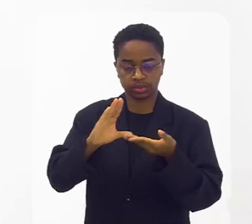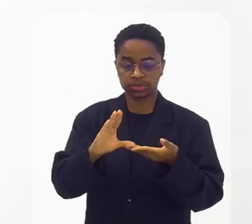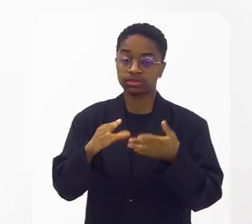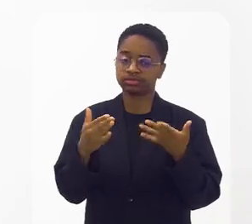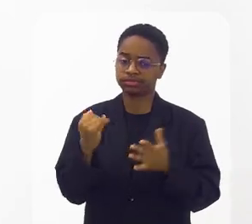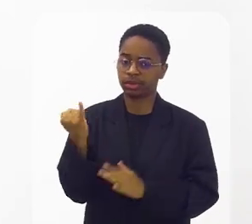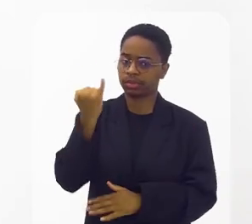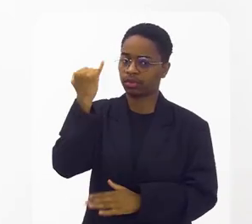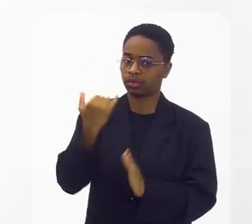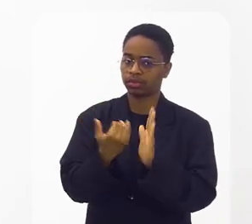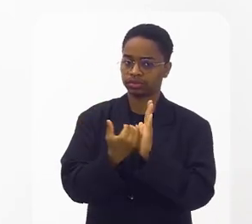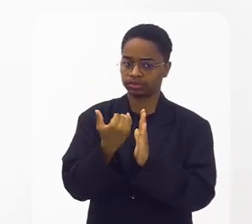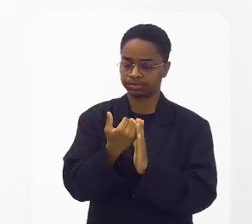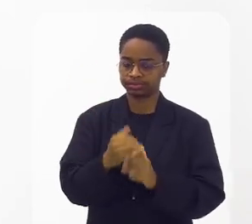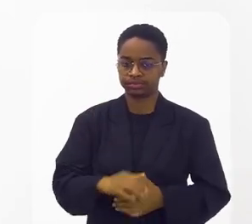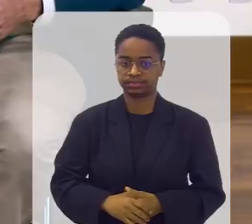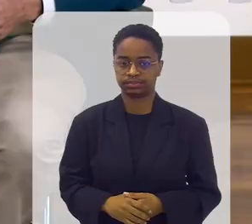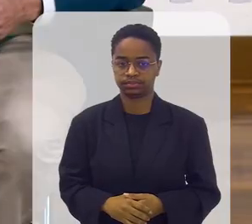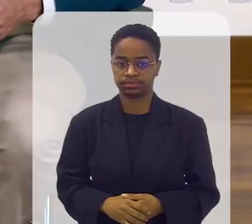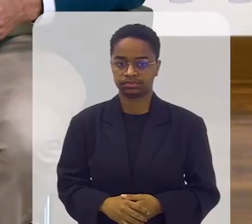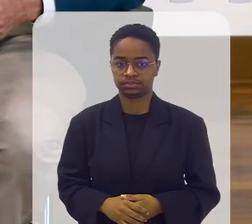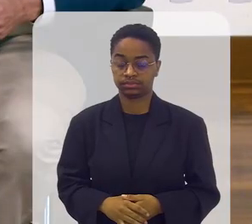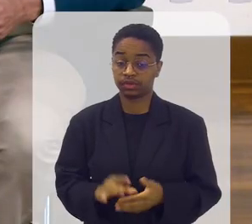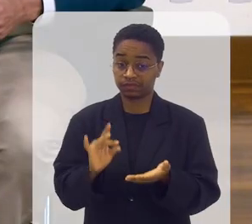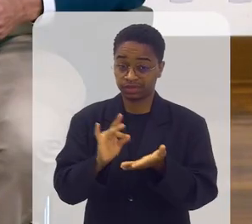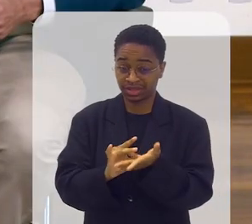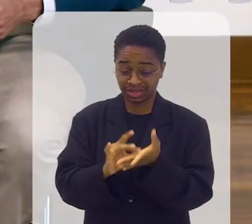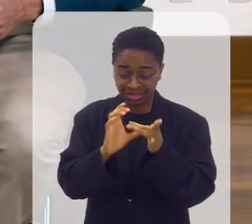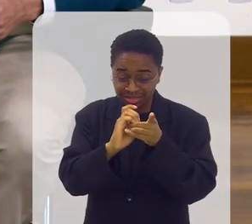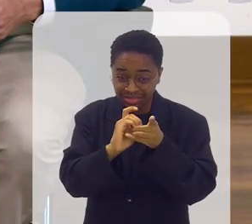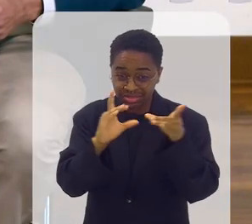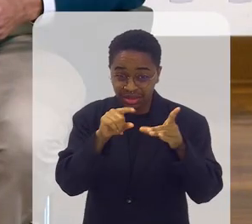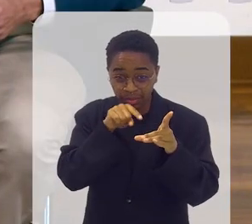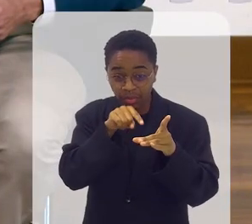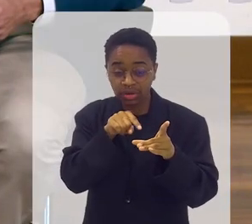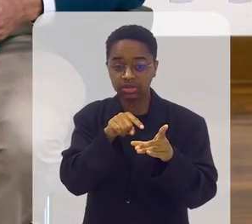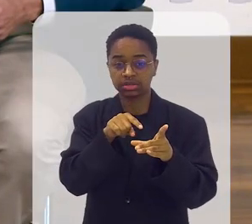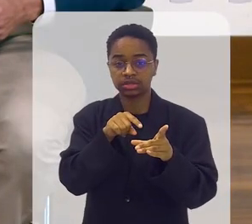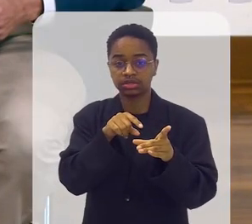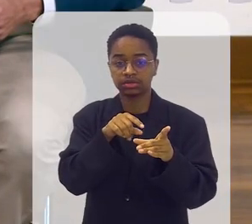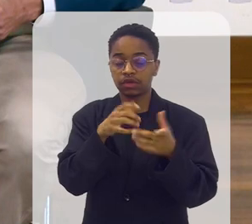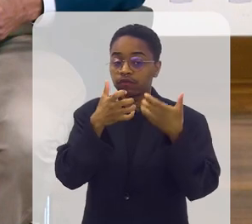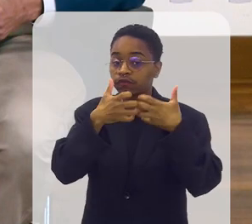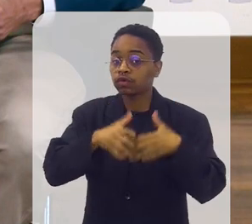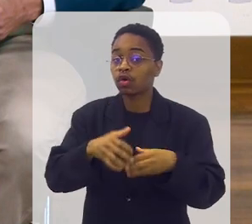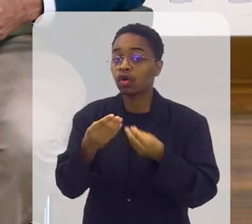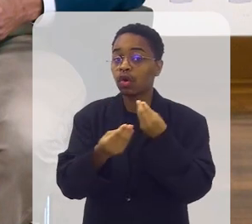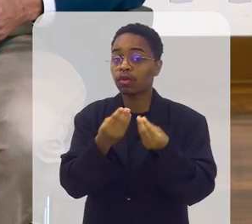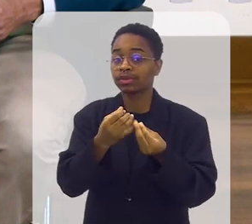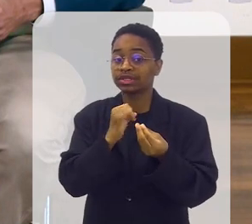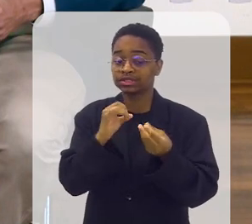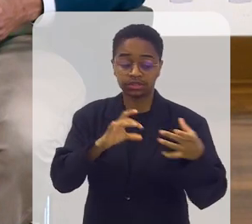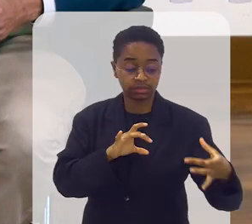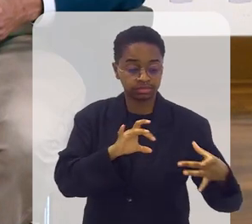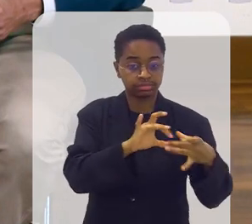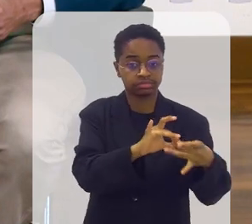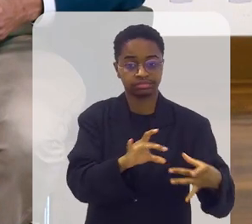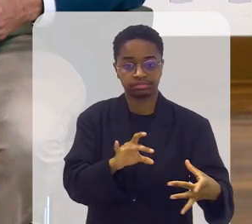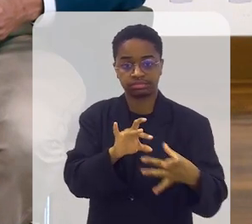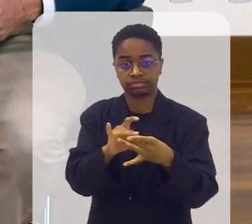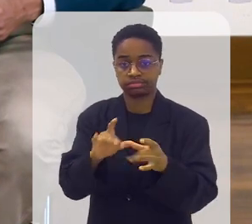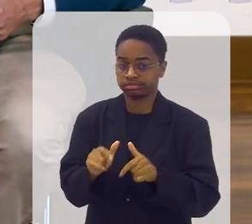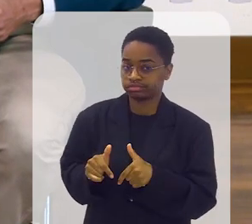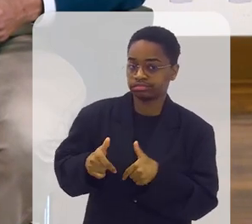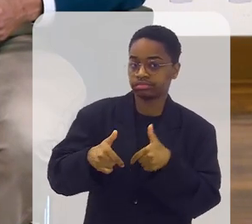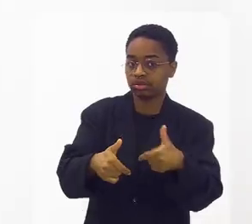conselhos, é de suma importância. Na verdade, a democracia só funciona com essa união de